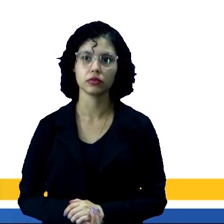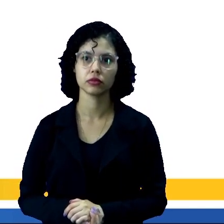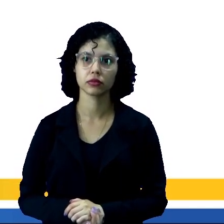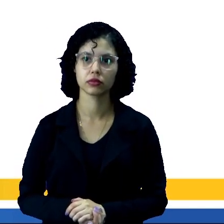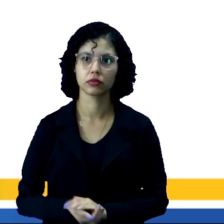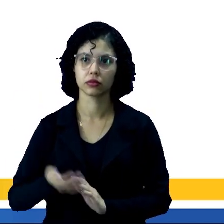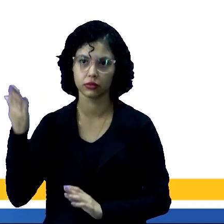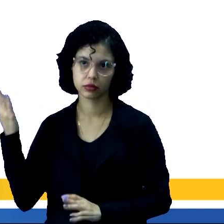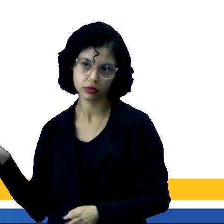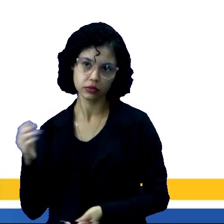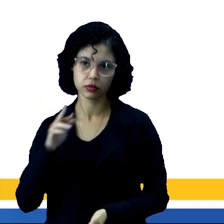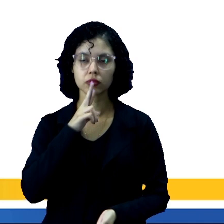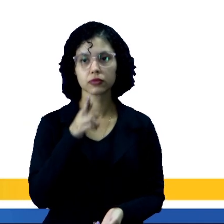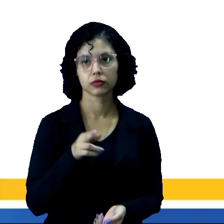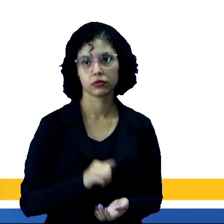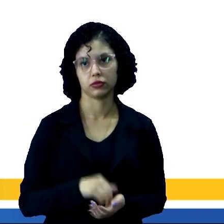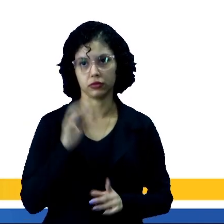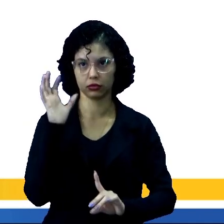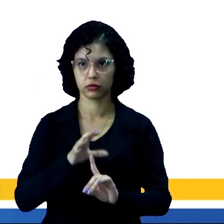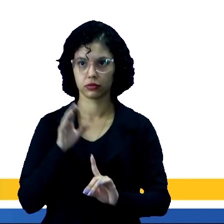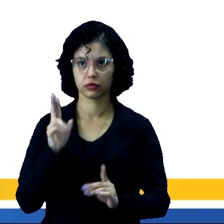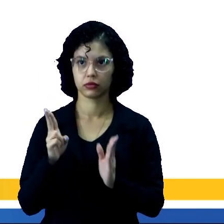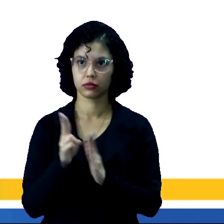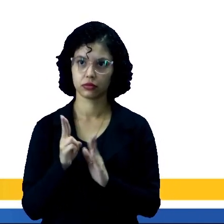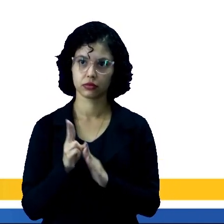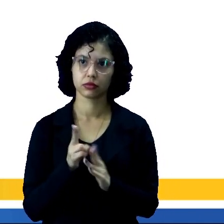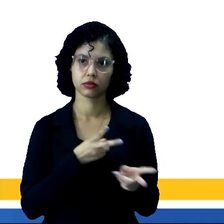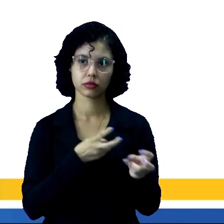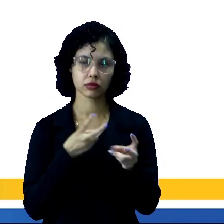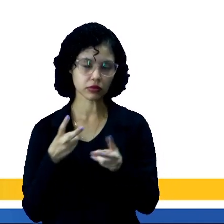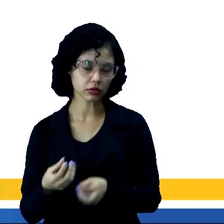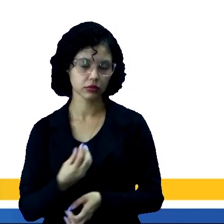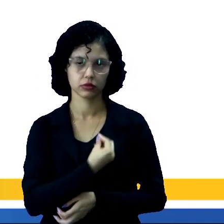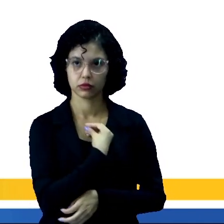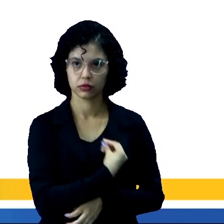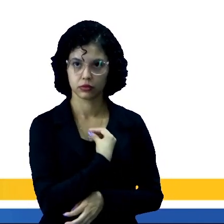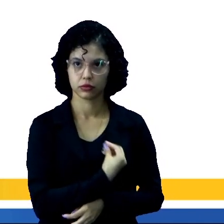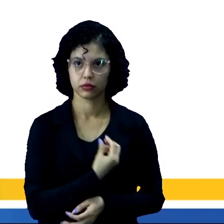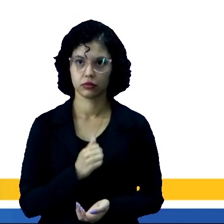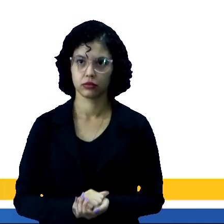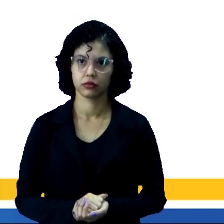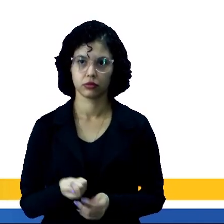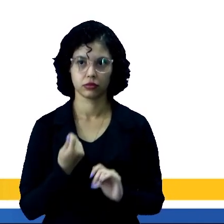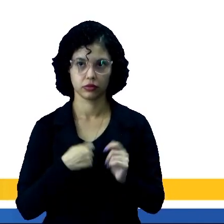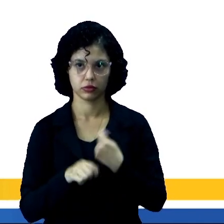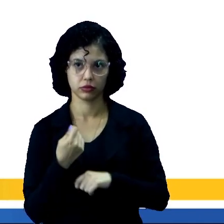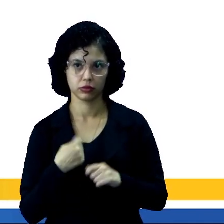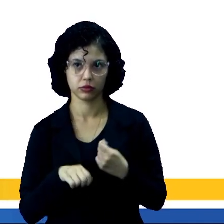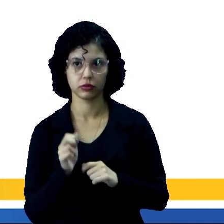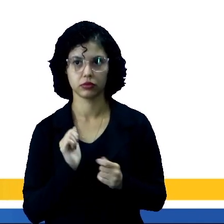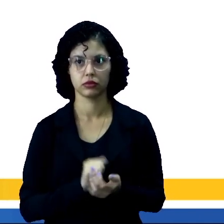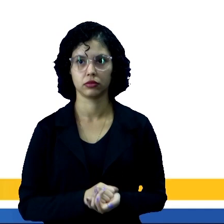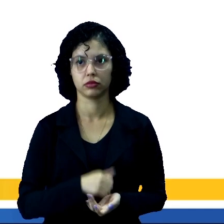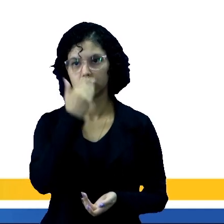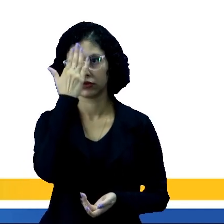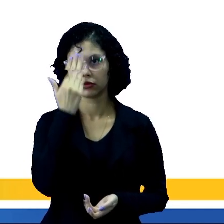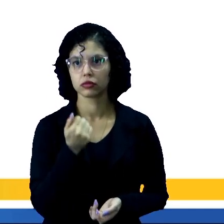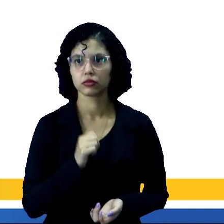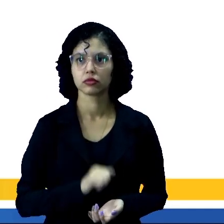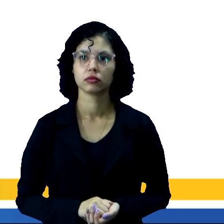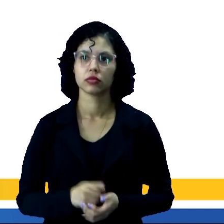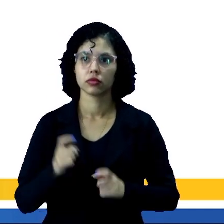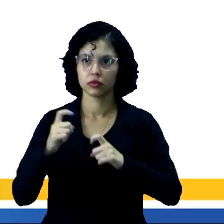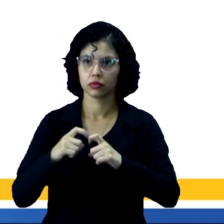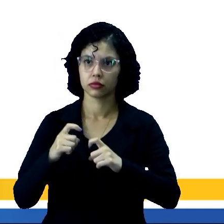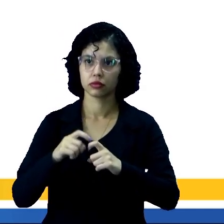Você pode responder que a influência indígena é observada no modo de vida, na economia, os